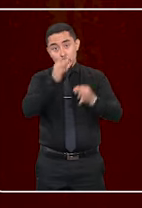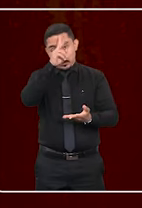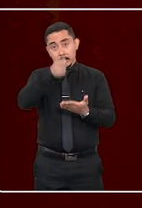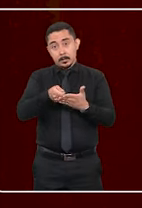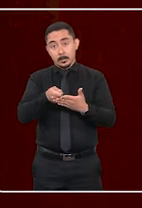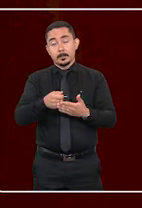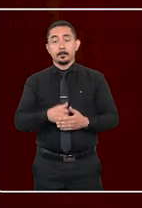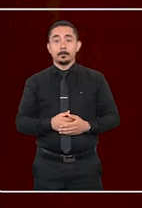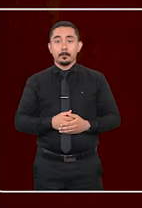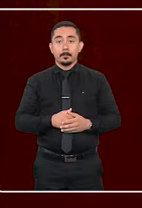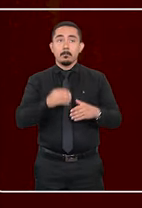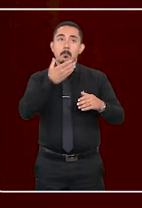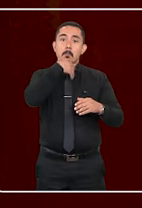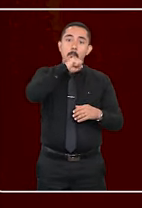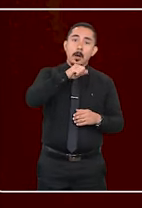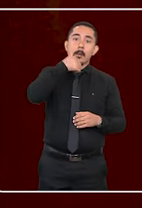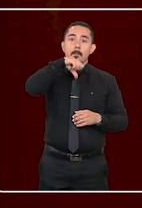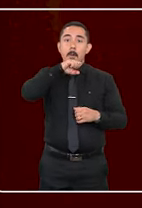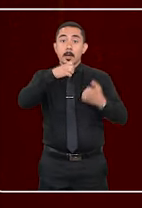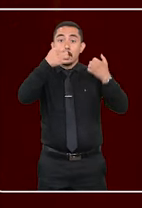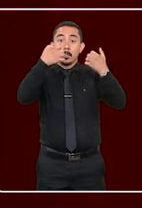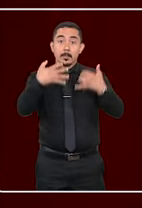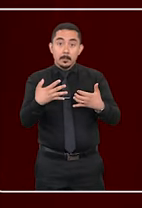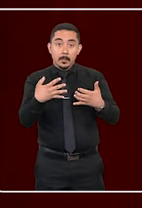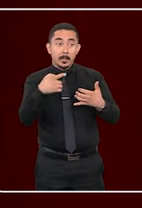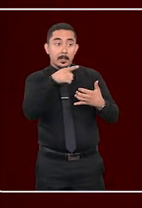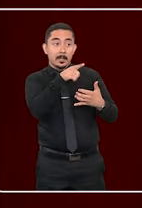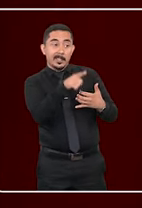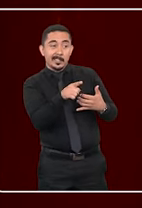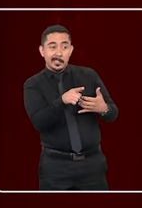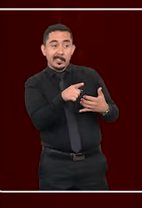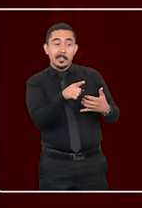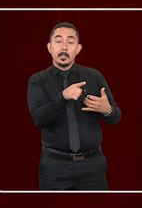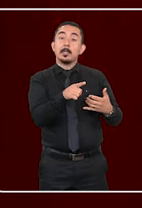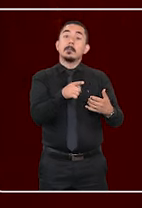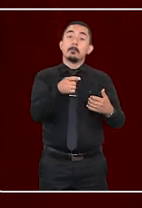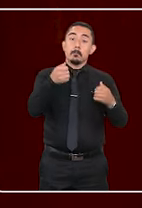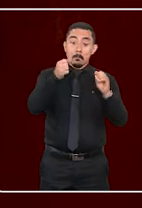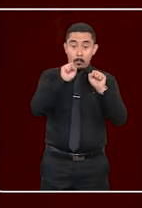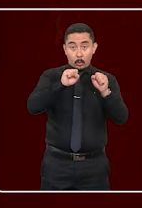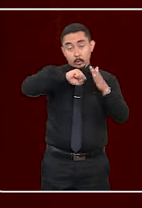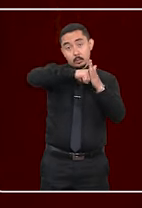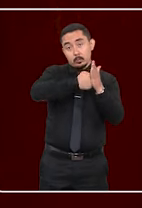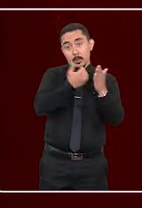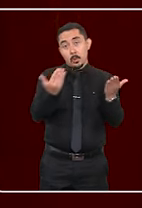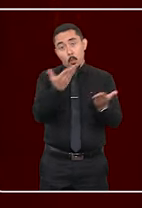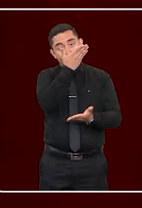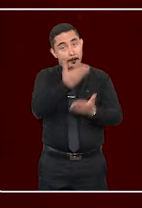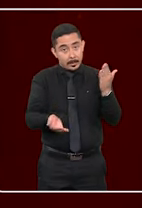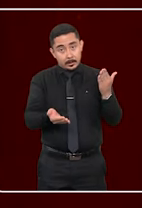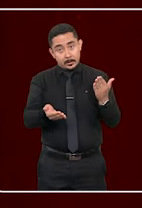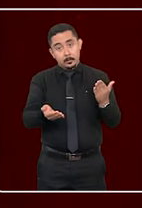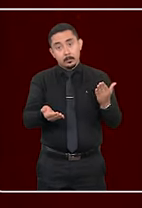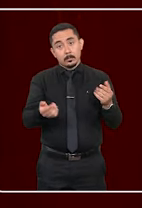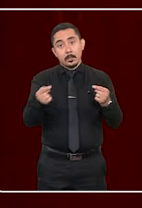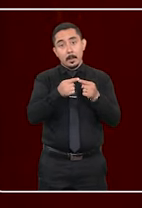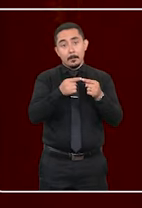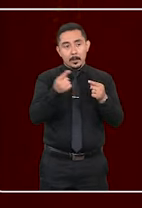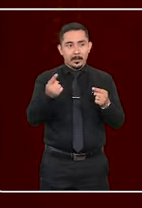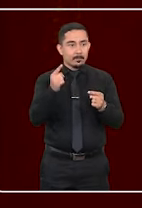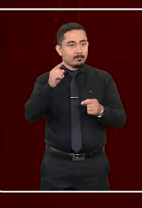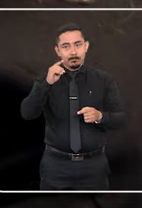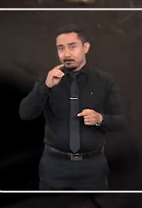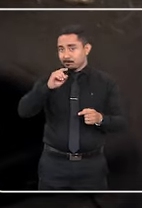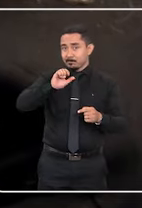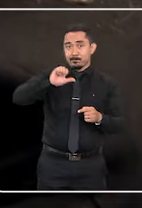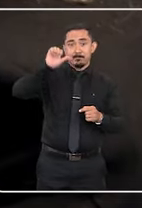O pai ou a mãe poderá ter esse poder familiar, essa autoridade parental suspensa ou até extinta, que é a medida